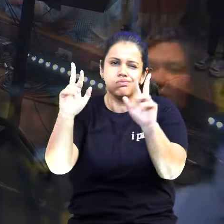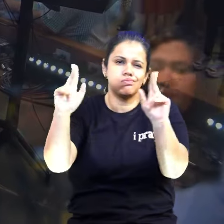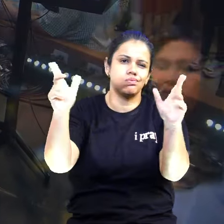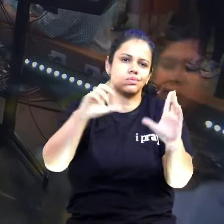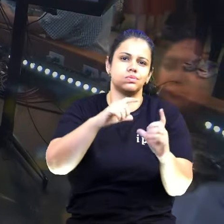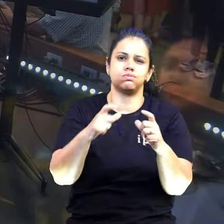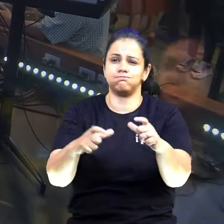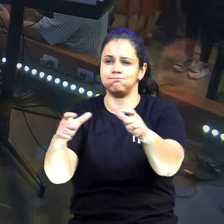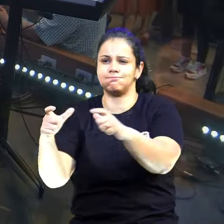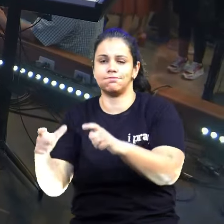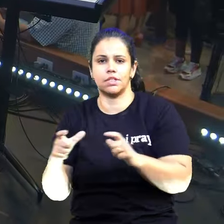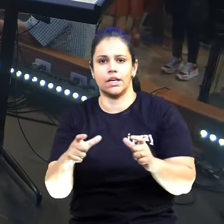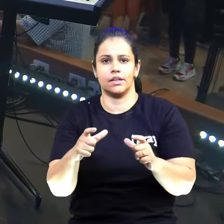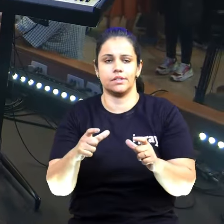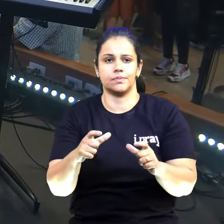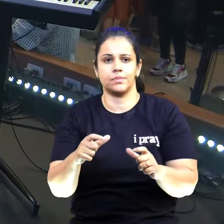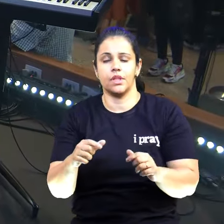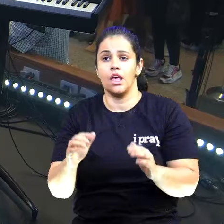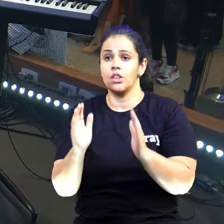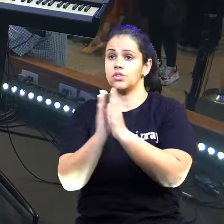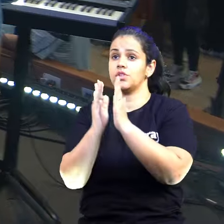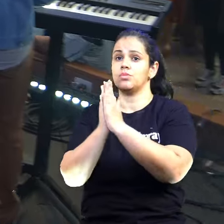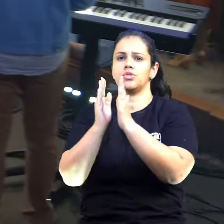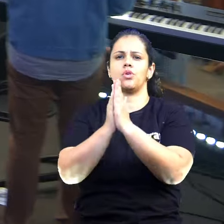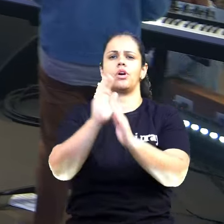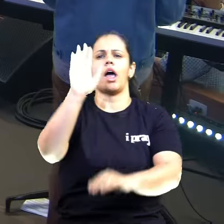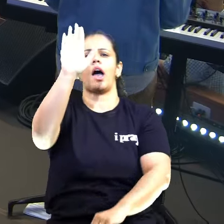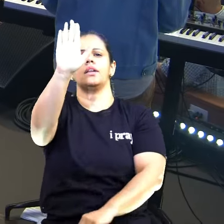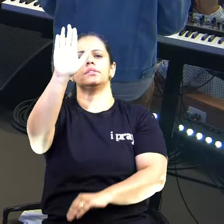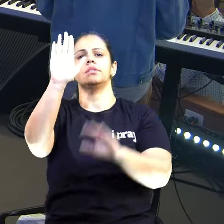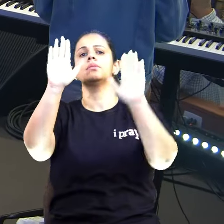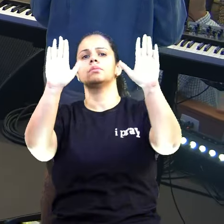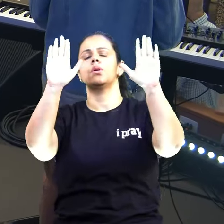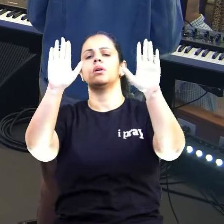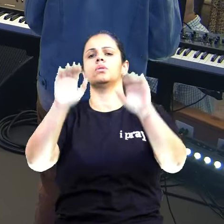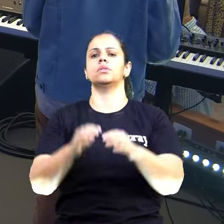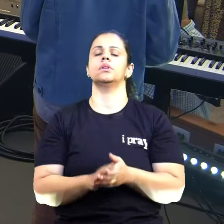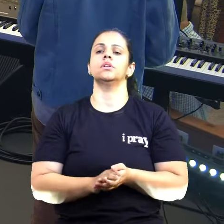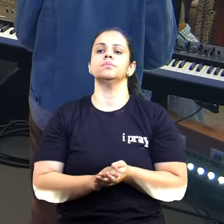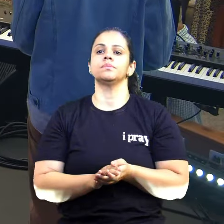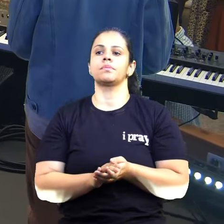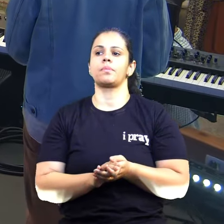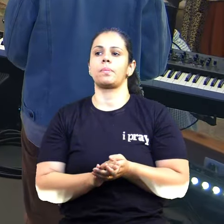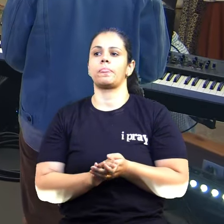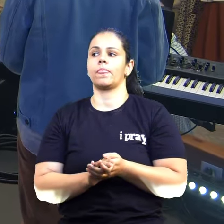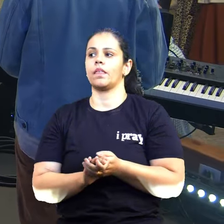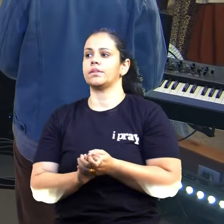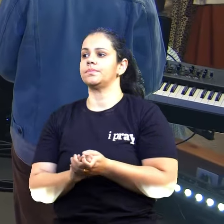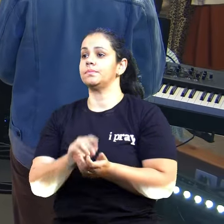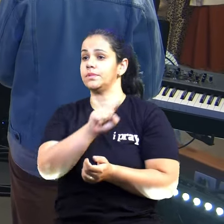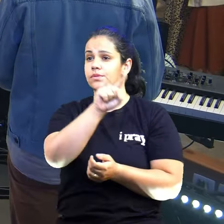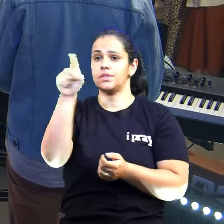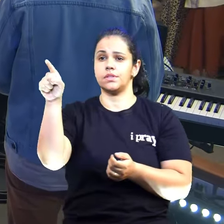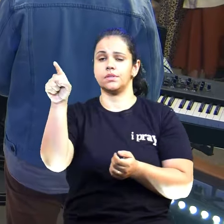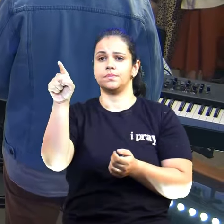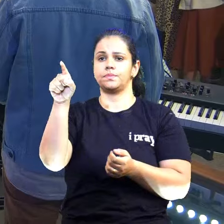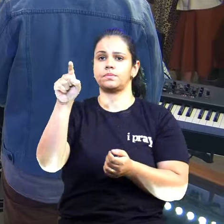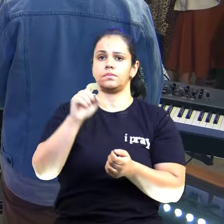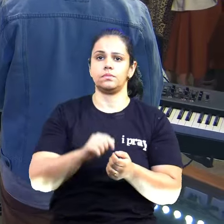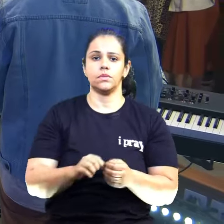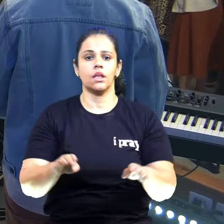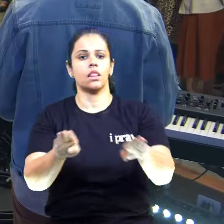eu vou pedir para você daqui a pouco estender suas mãos, a gente vai orar consagrando os próximos passos na vida deles, mas você que está aí,